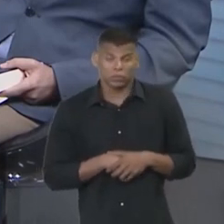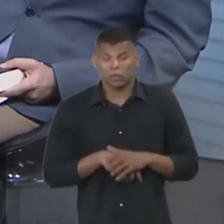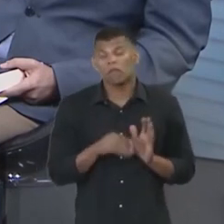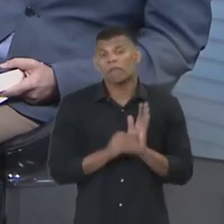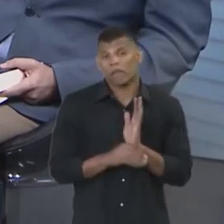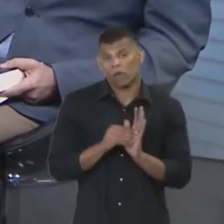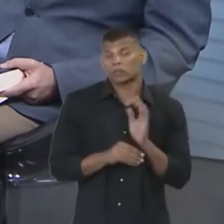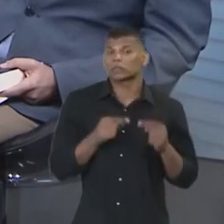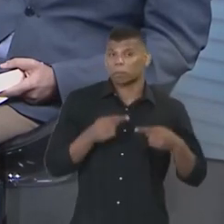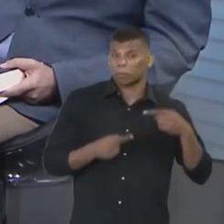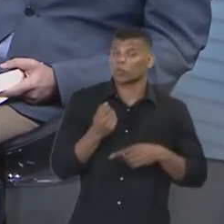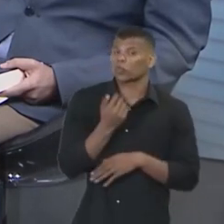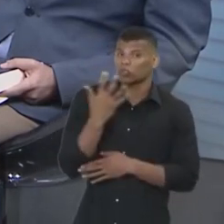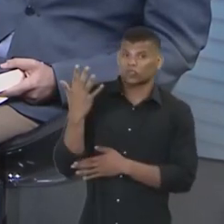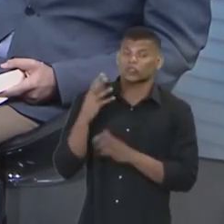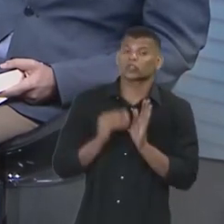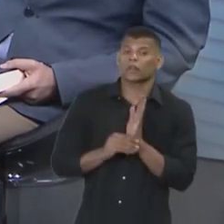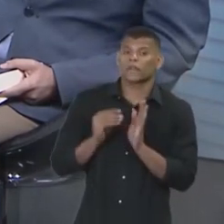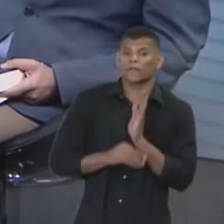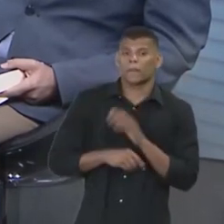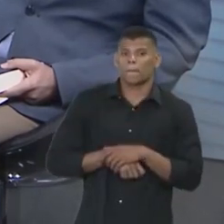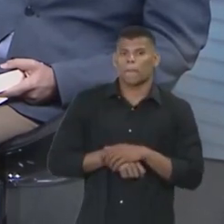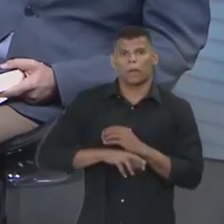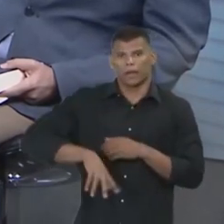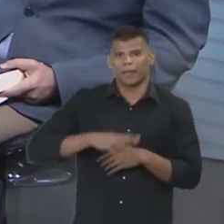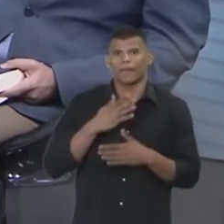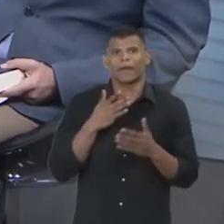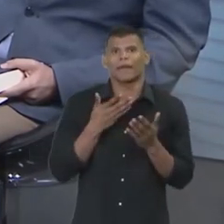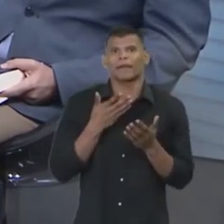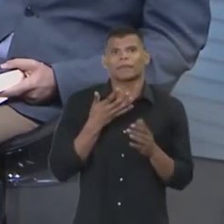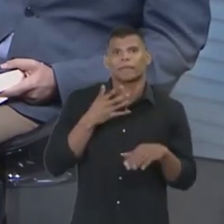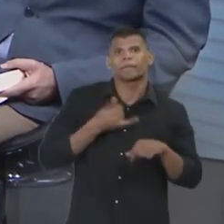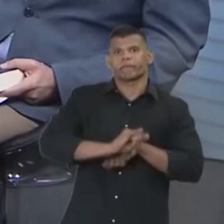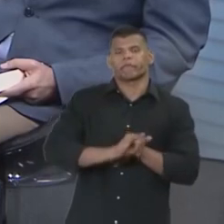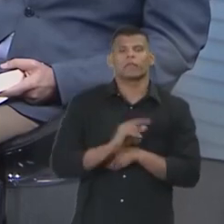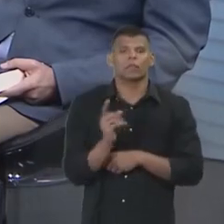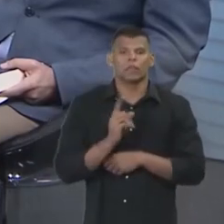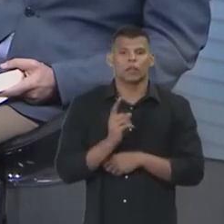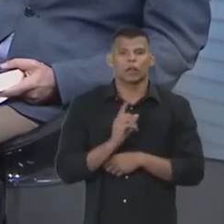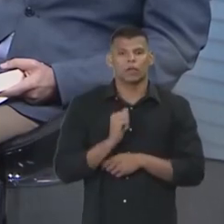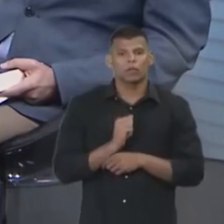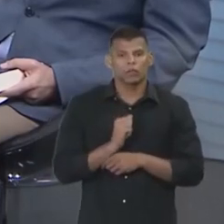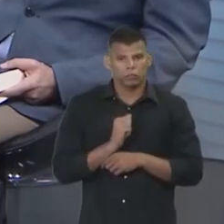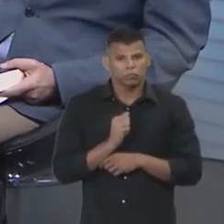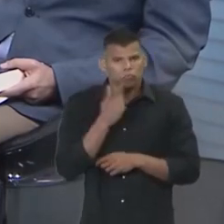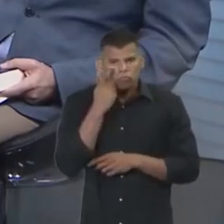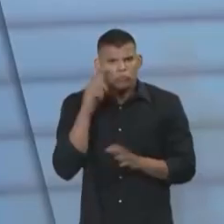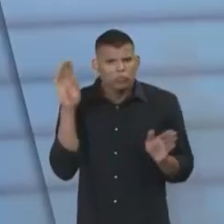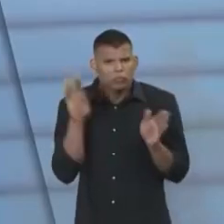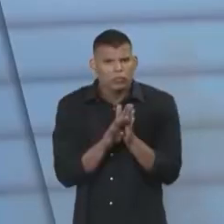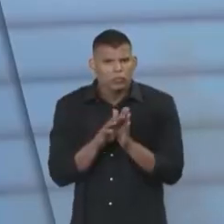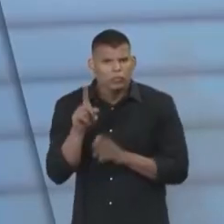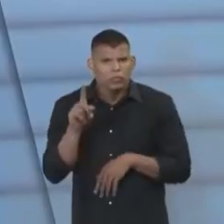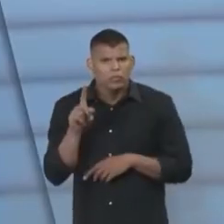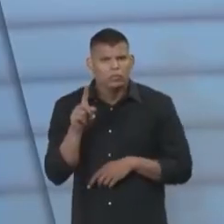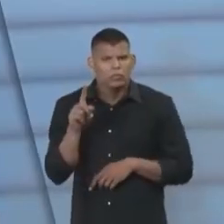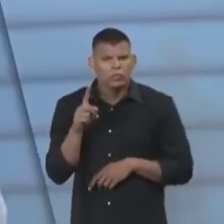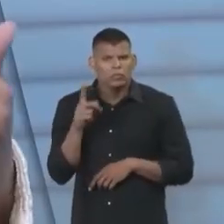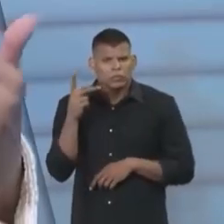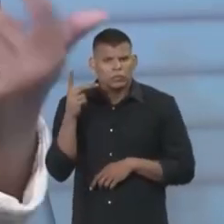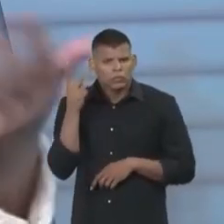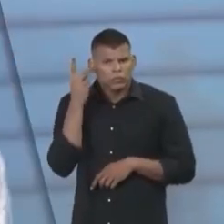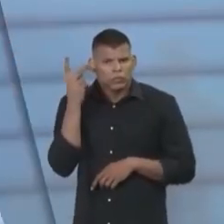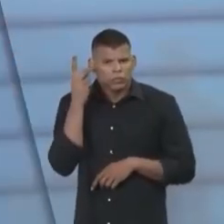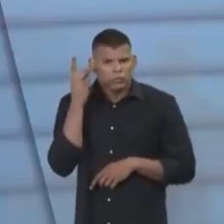mínima. E para valer, não é para inglês ver. Não, é para eu chegar em São Paulo e andar de